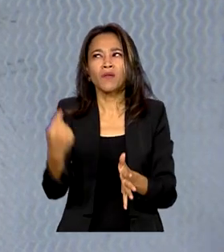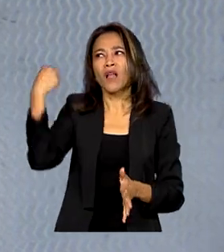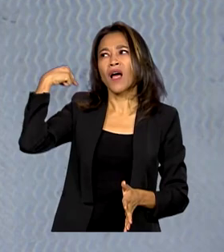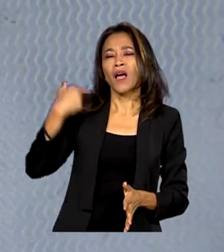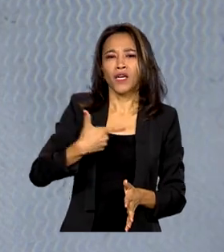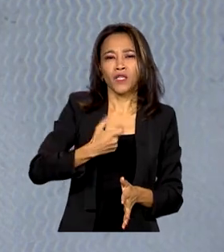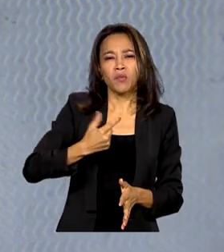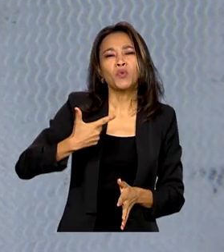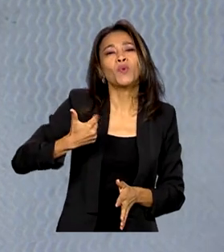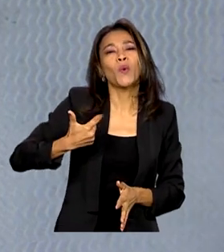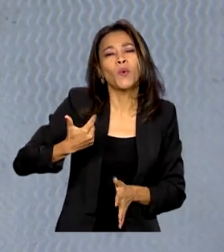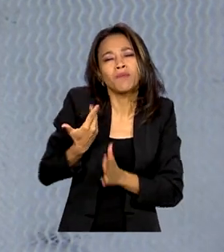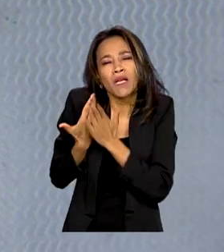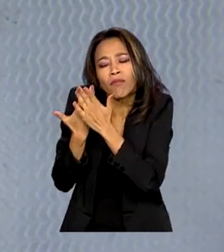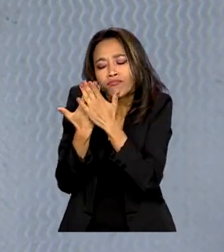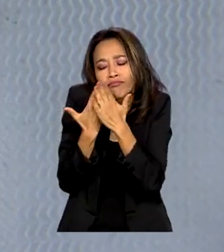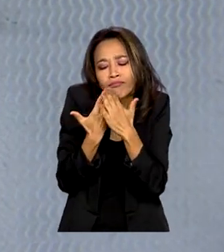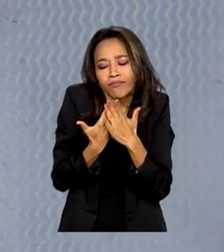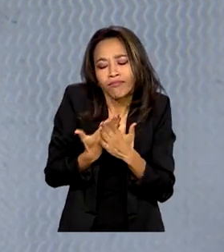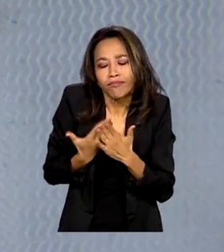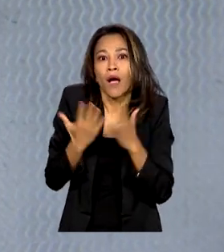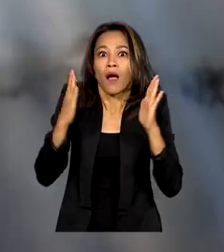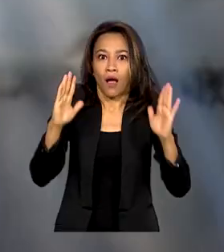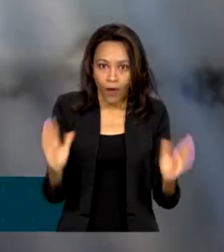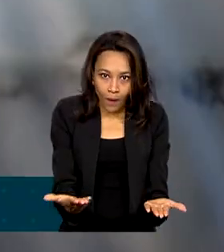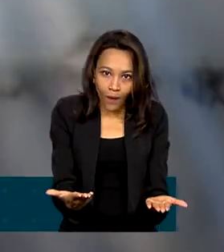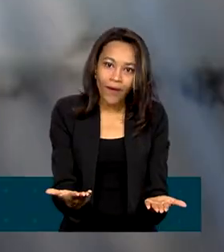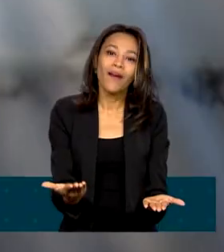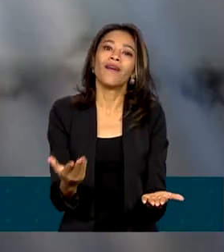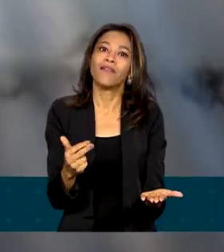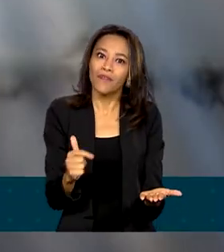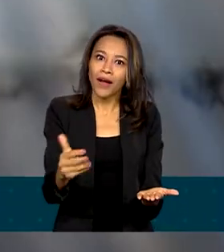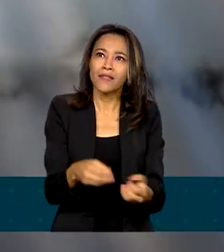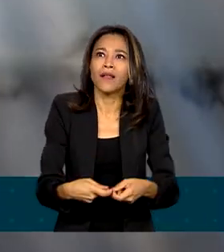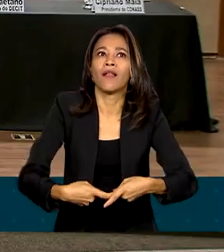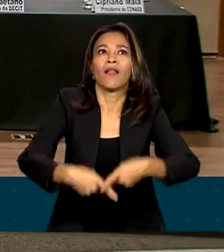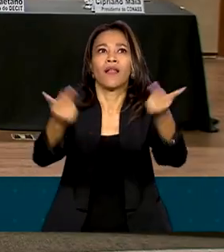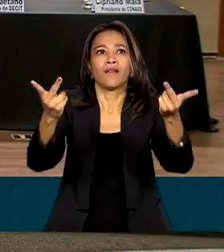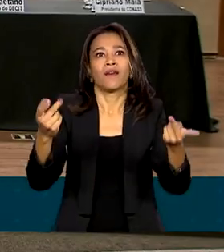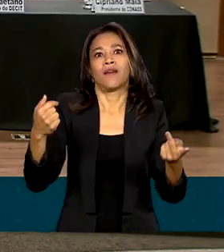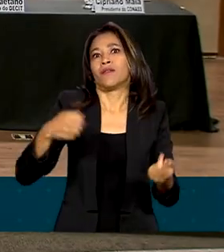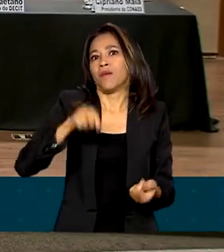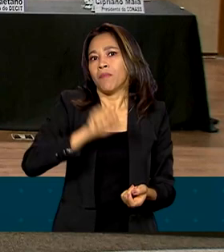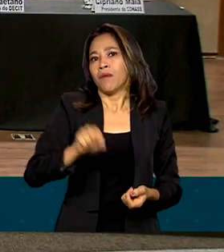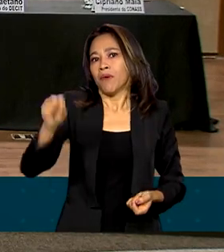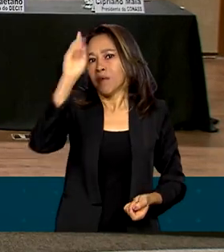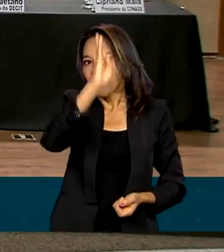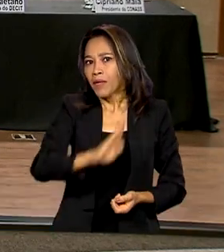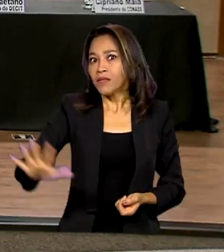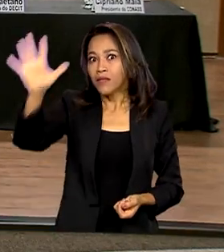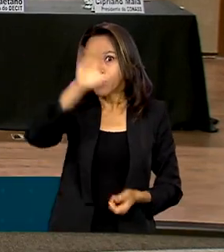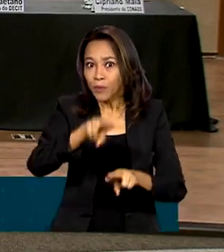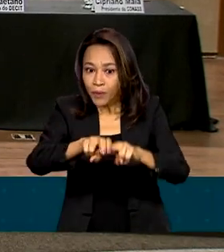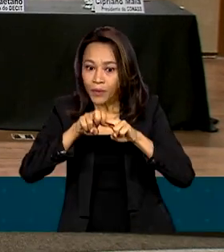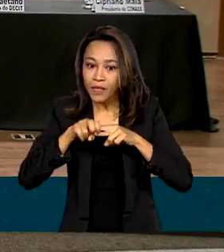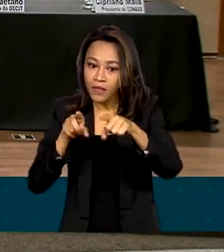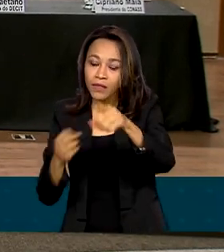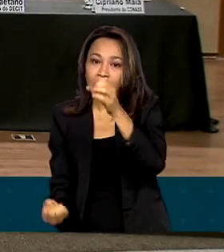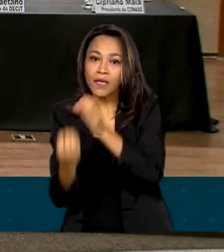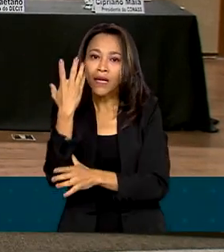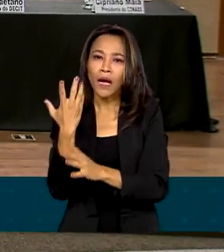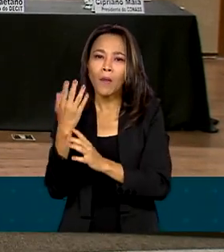ainda na fase de estudos. Agora, iniciativa será levada para todo o país. Para isso, foi anunciada a construção de uma